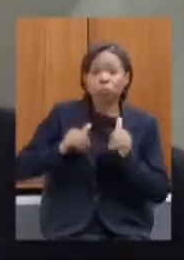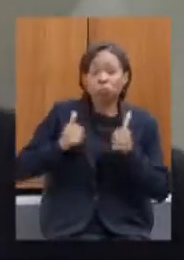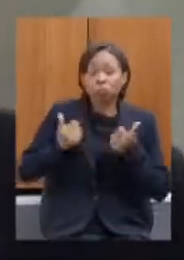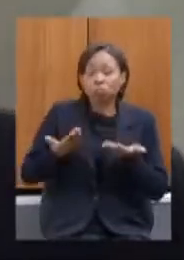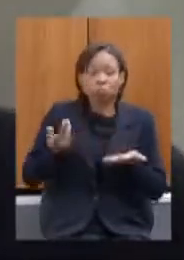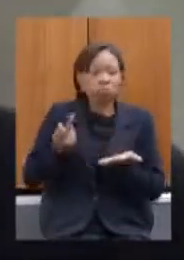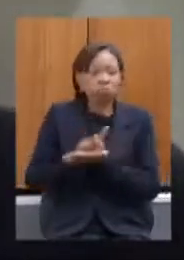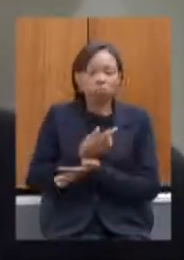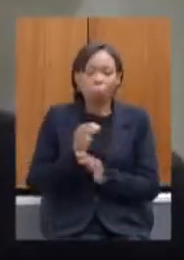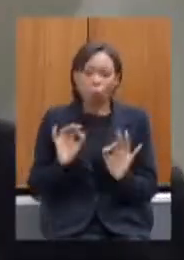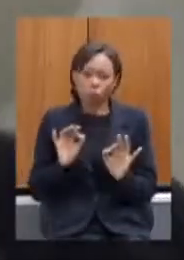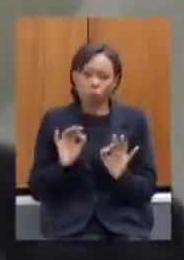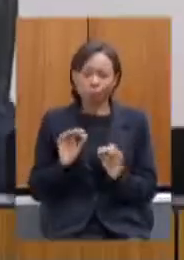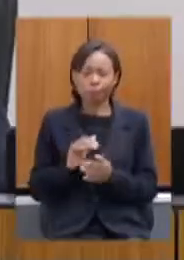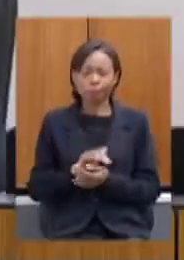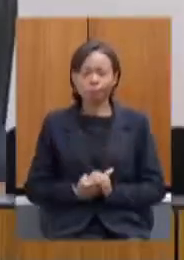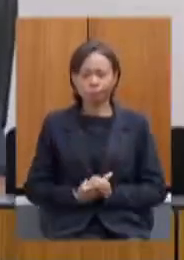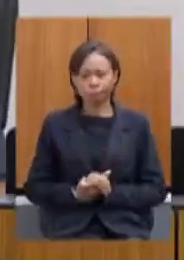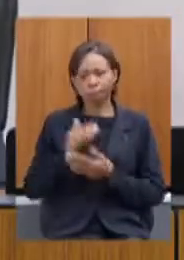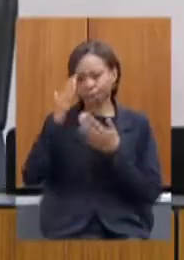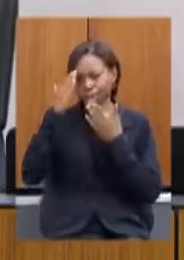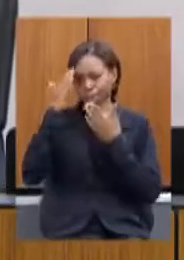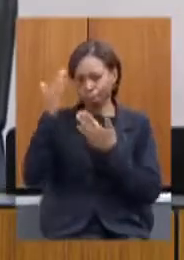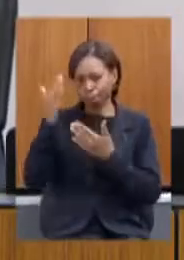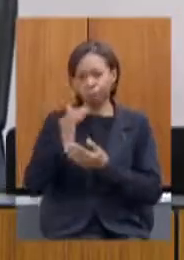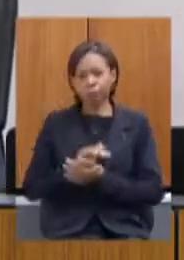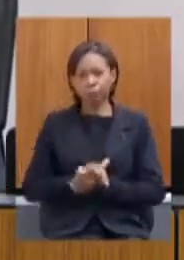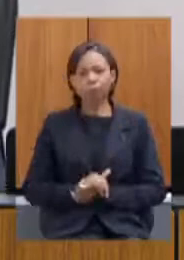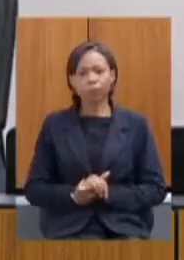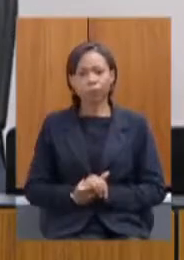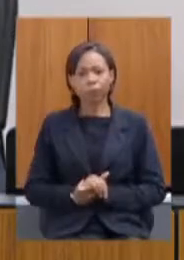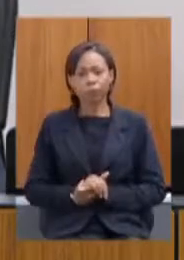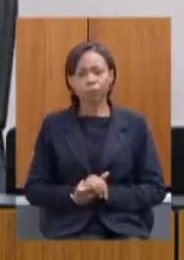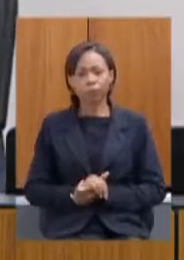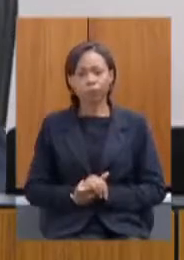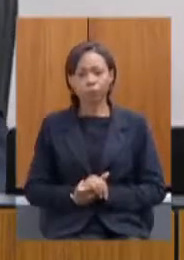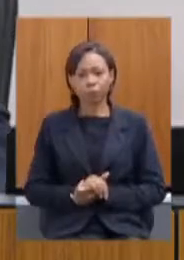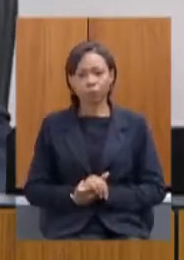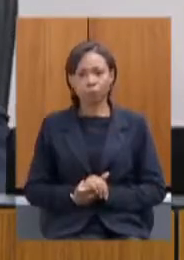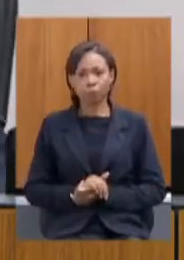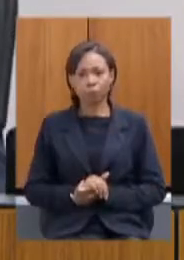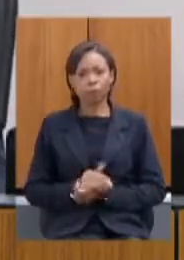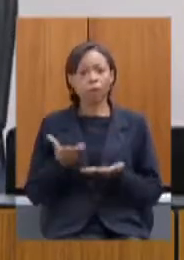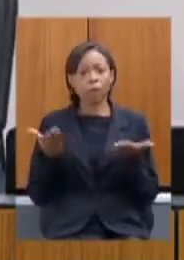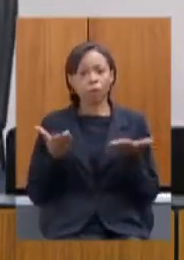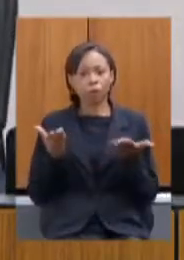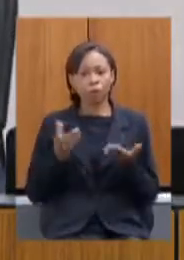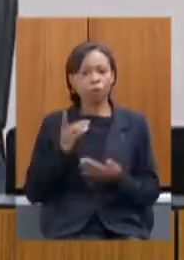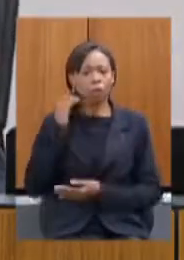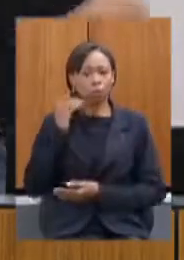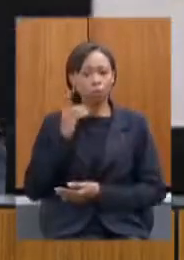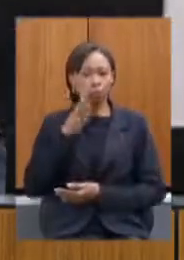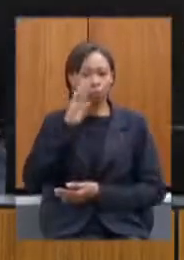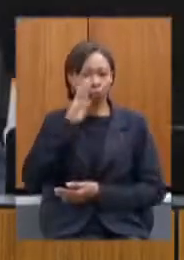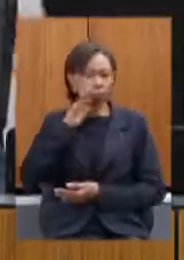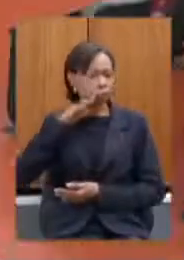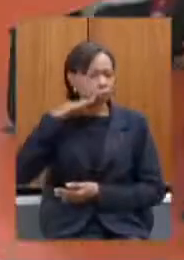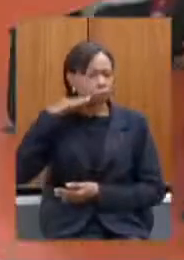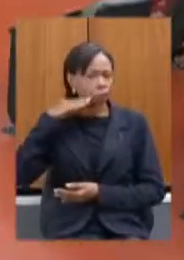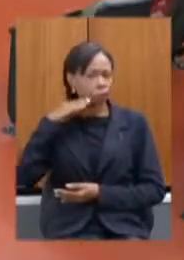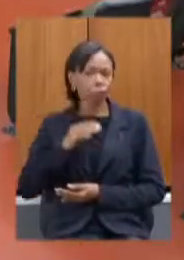obrigado muito obrigado secretário com a fala agora a deputada Beatriz Serqueira